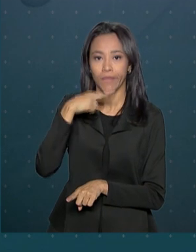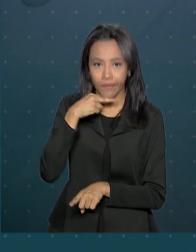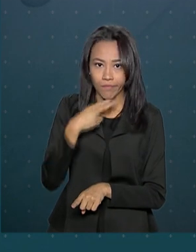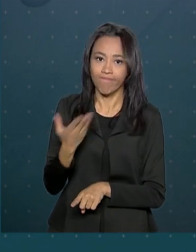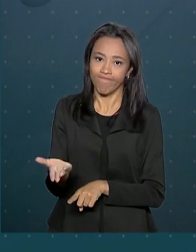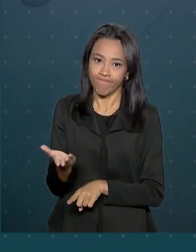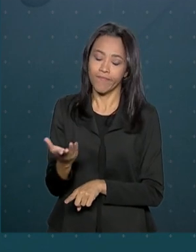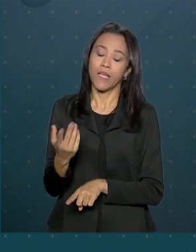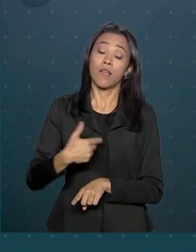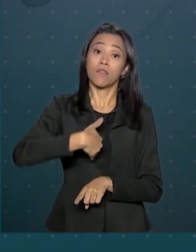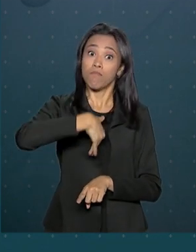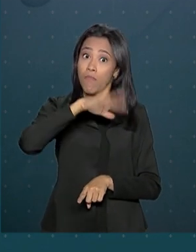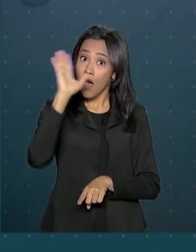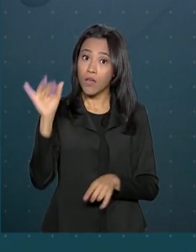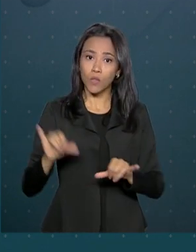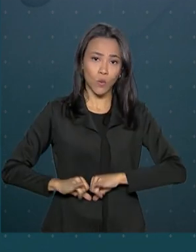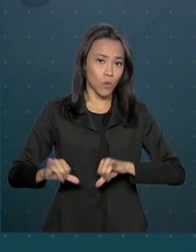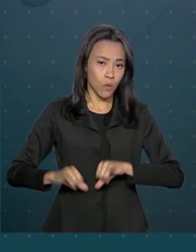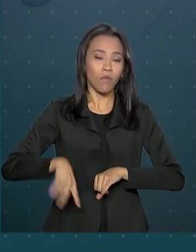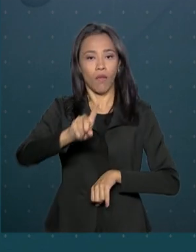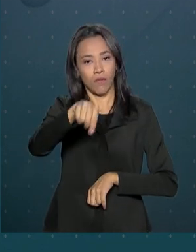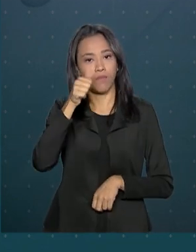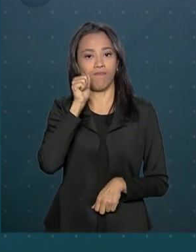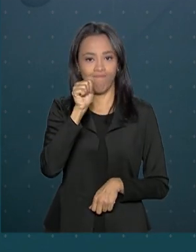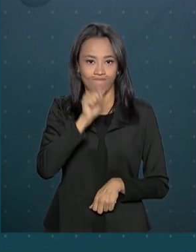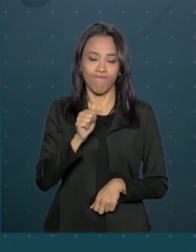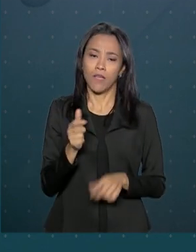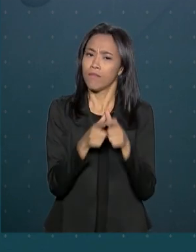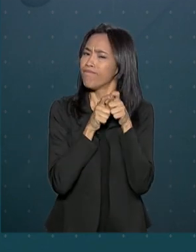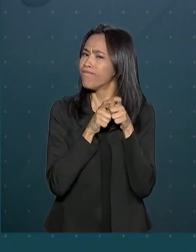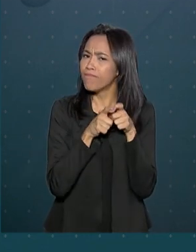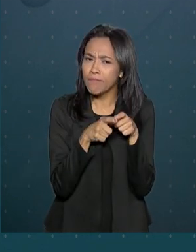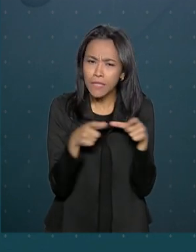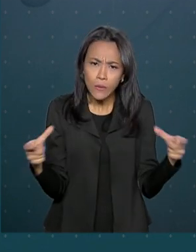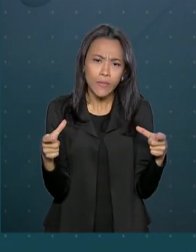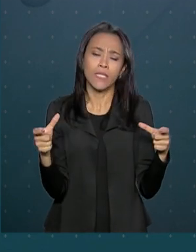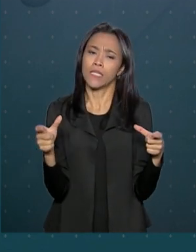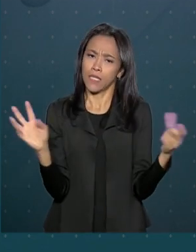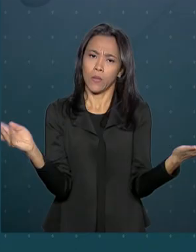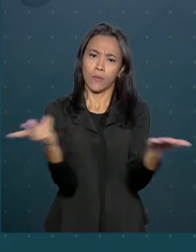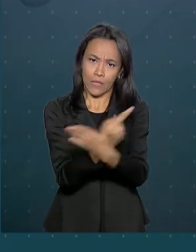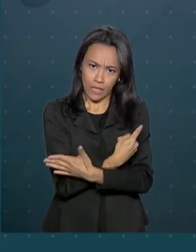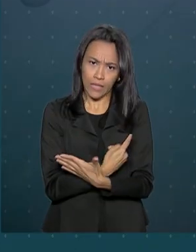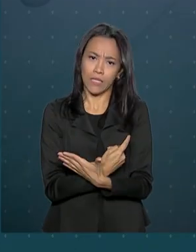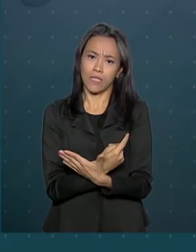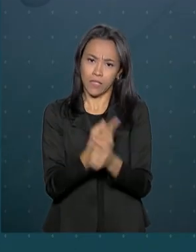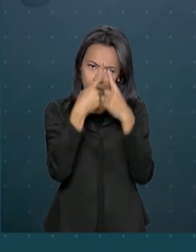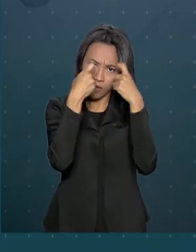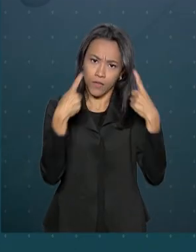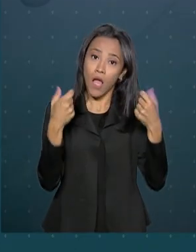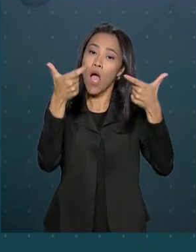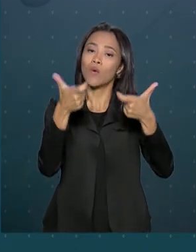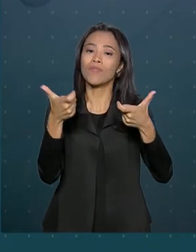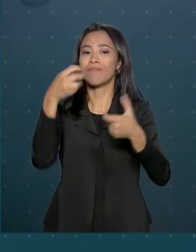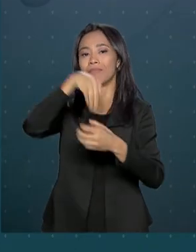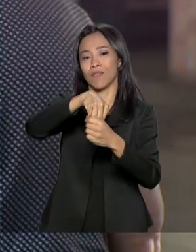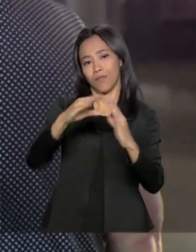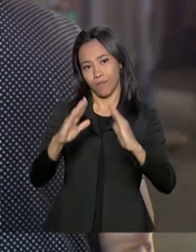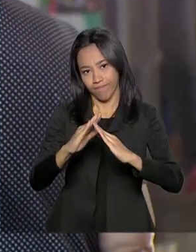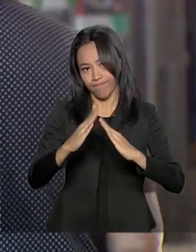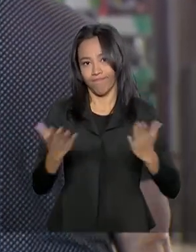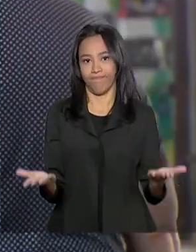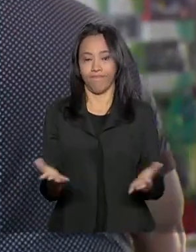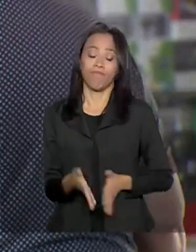maiores vítimas são as mulheres. E a maioria dos casos de maus-tratos ocorre dentro de casa.